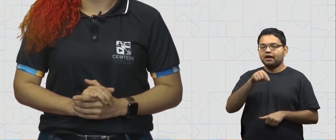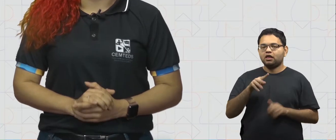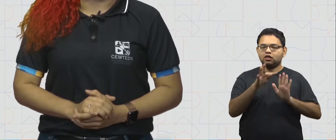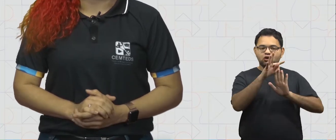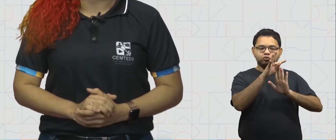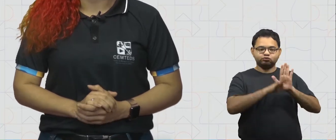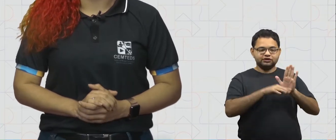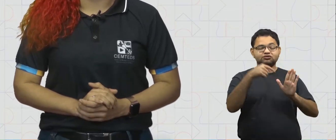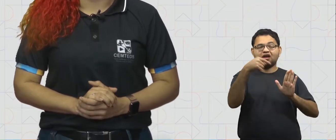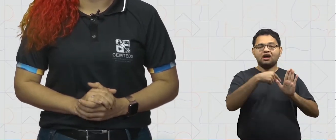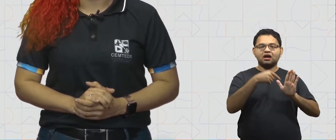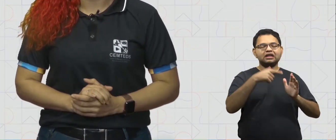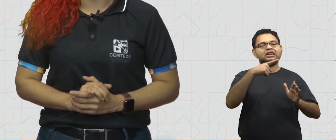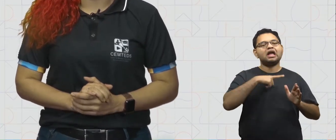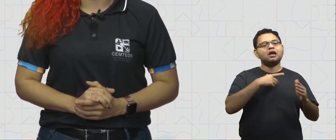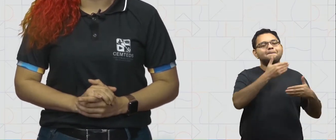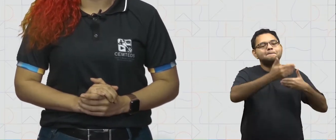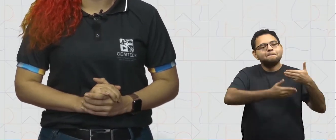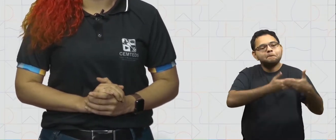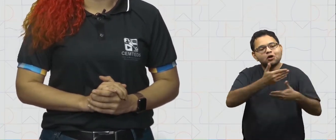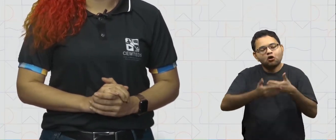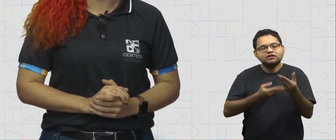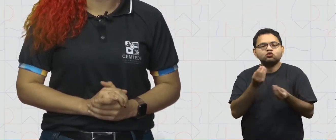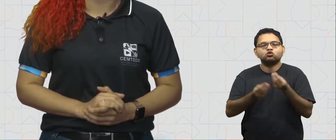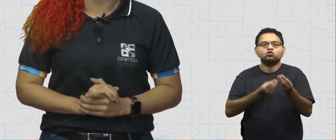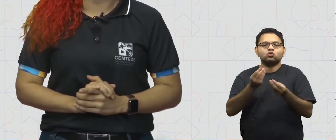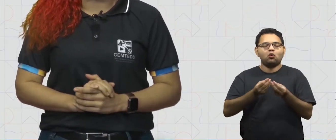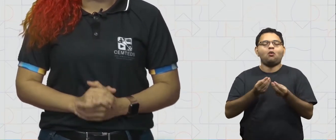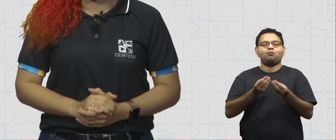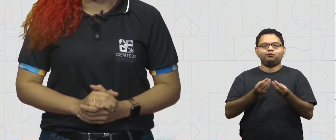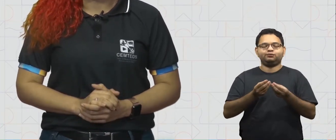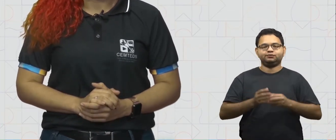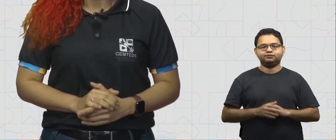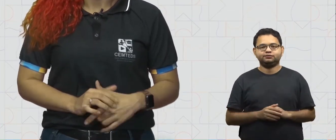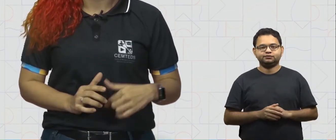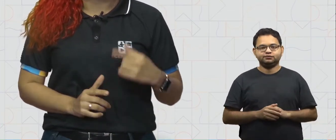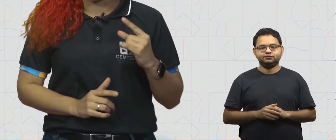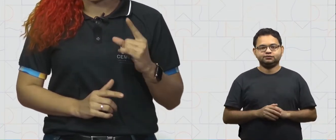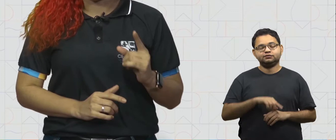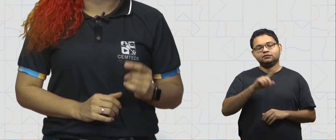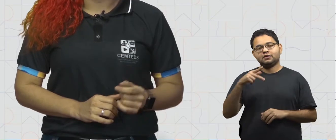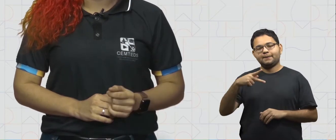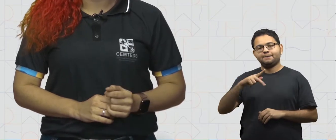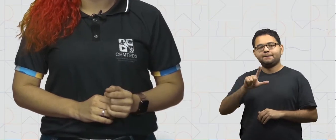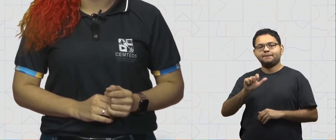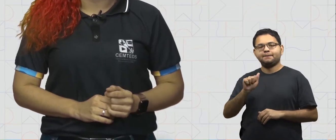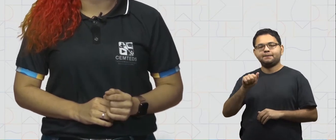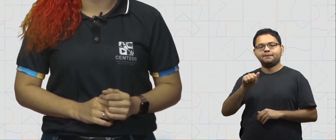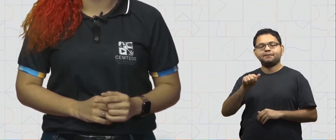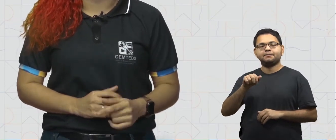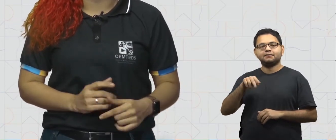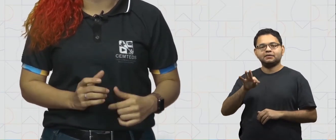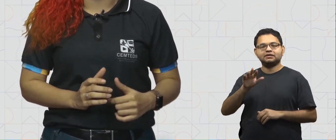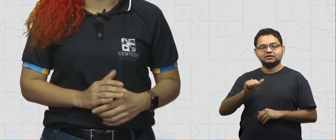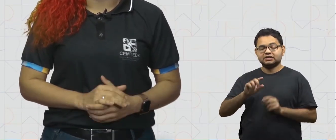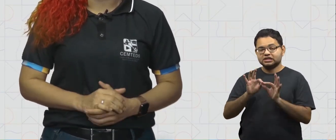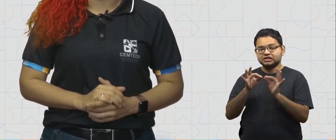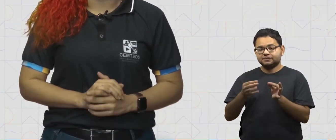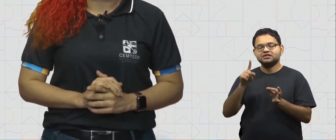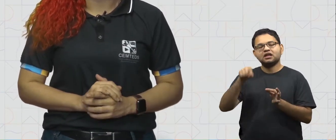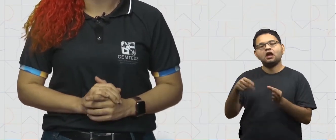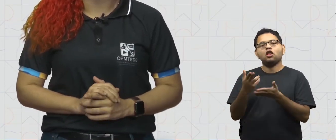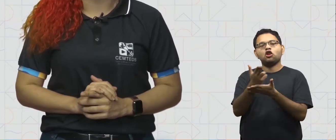texto no qual escrevemos o processo de produção de uma obra. Já a planta simples são os